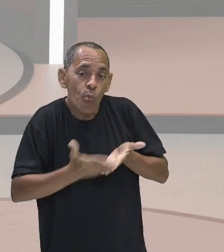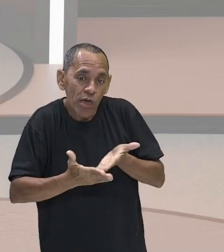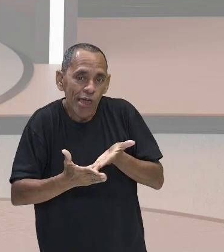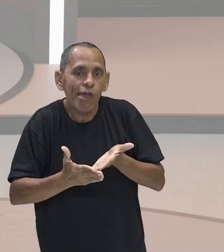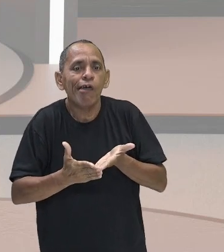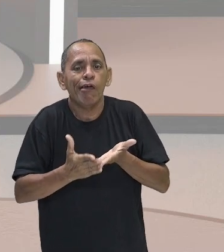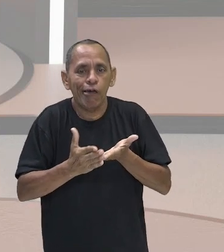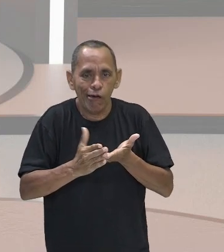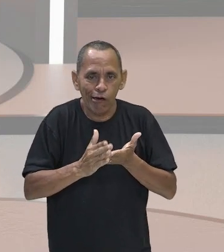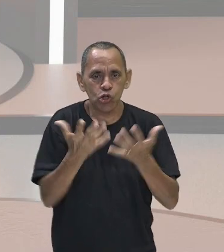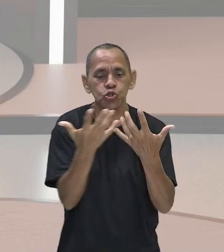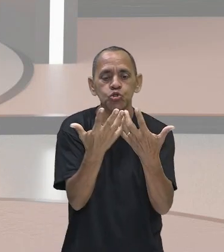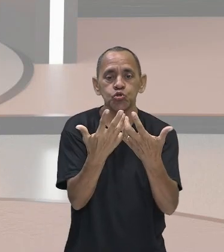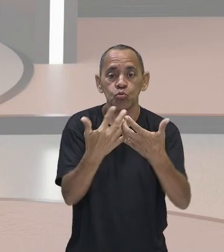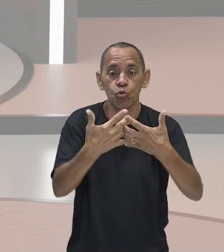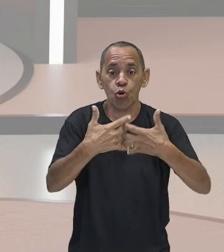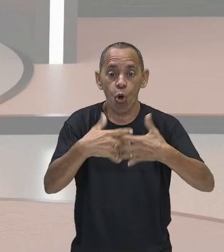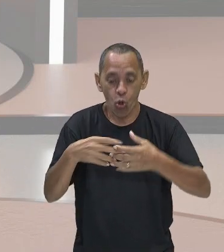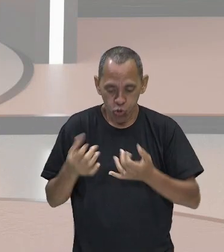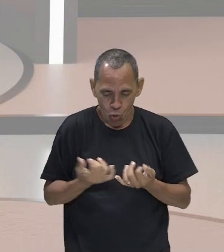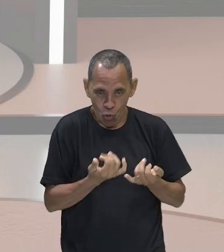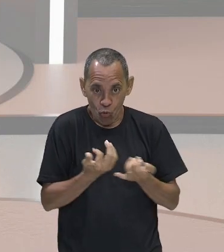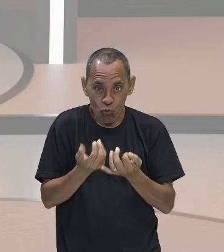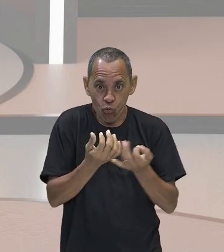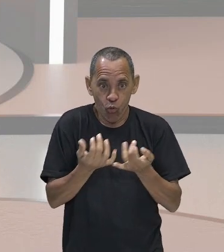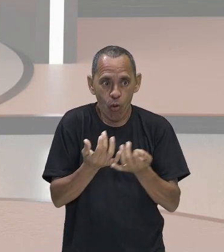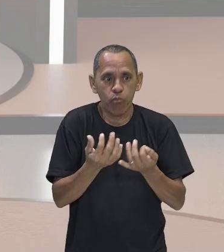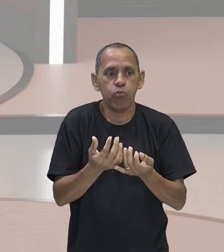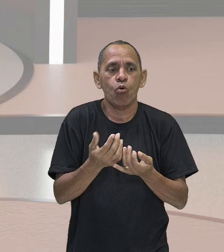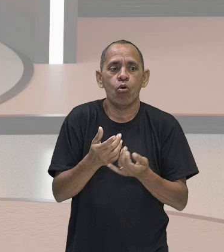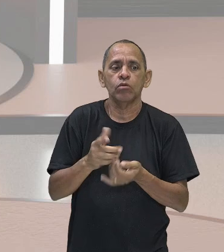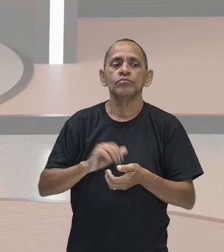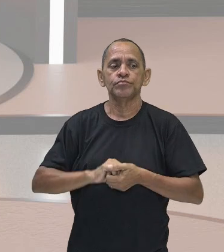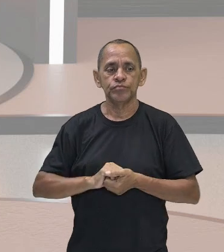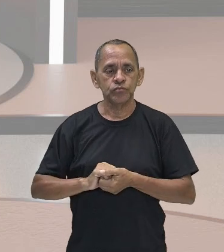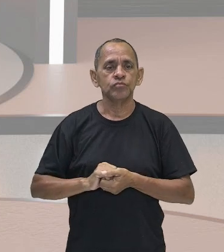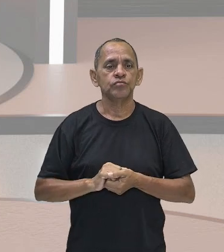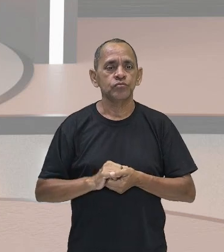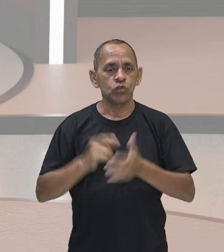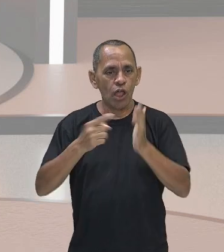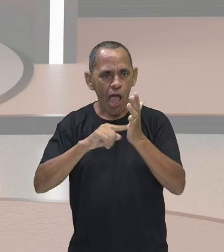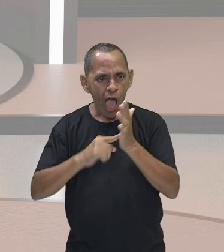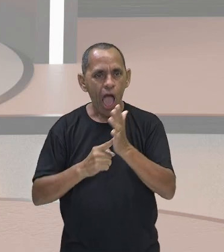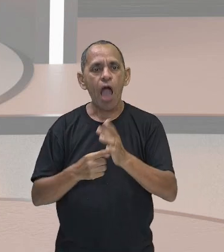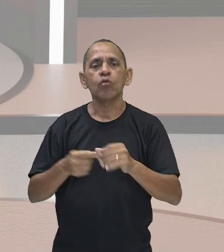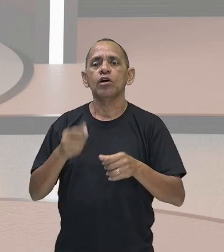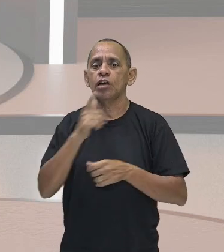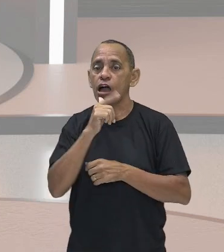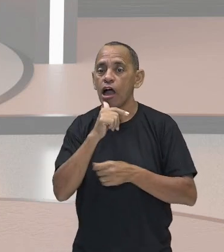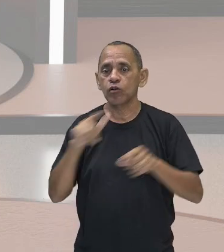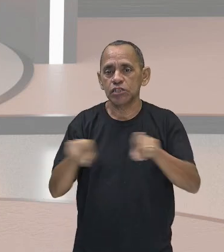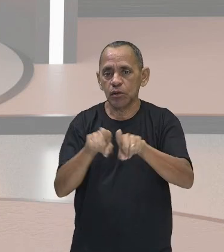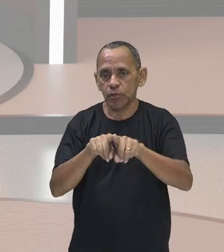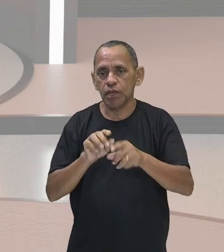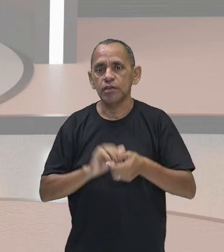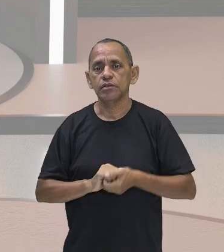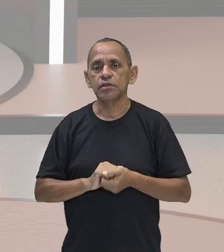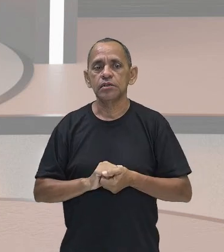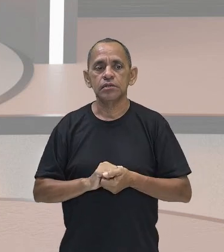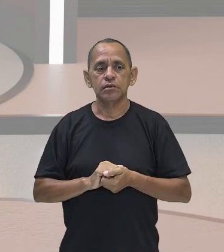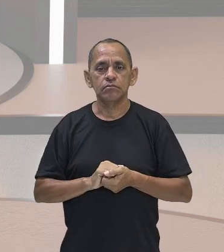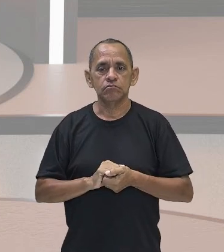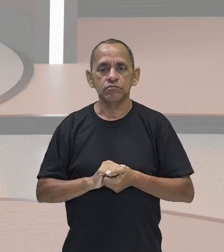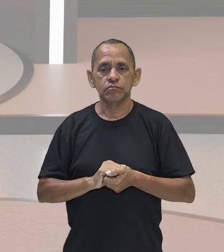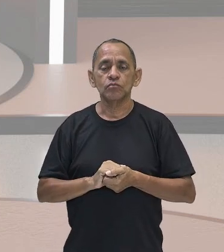gente, que possibilitava a utilização do vapor d'água para ser o que a gente chama de máquina